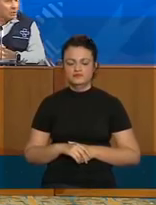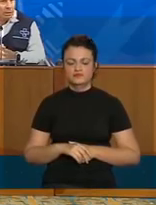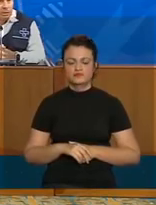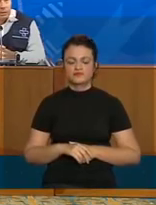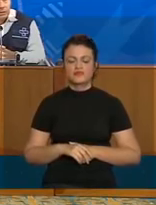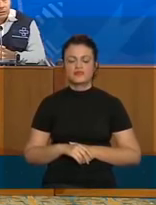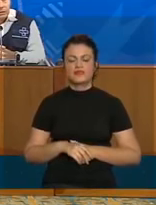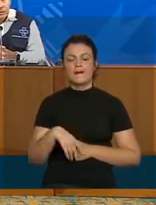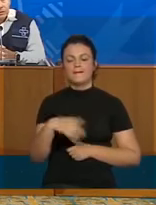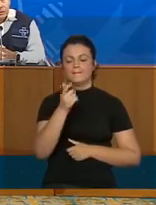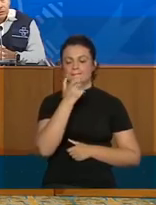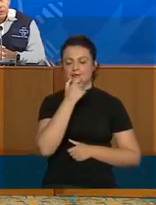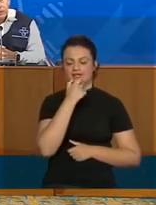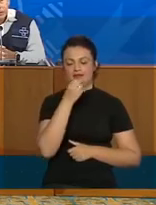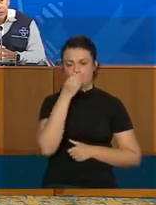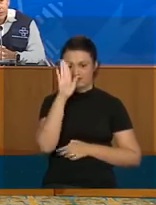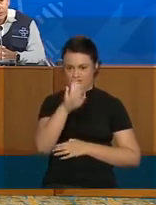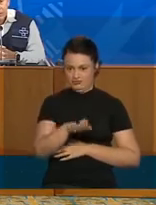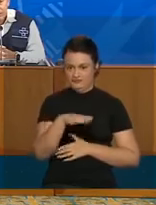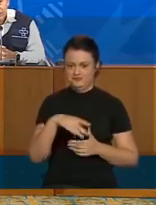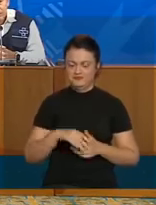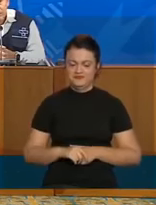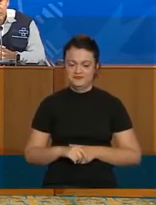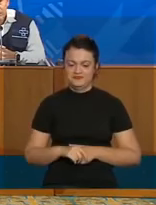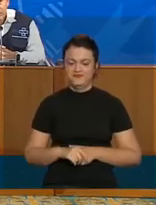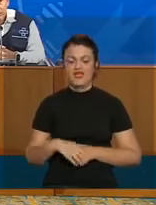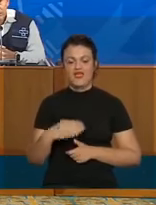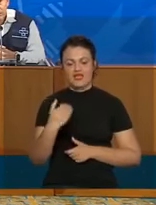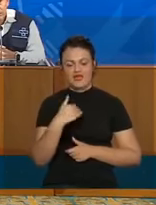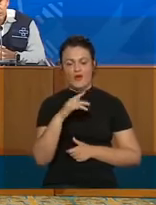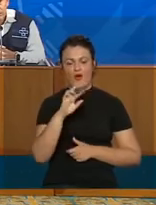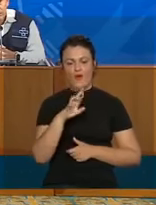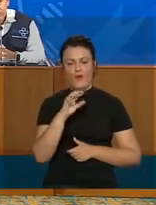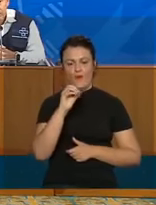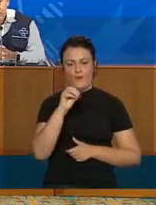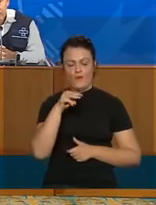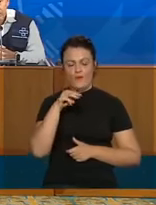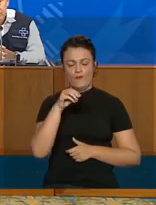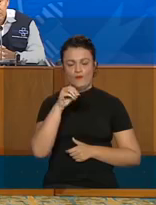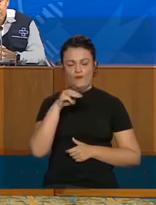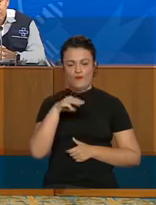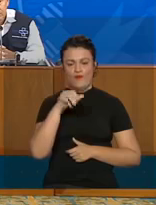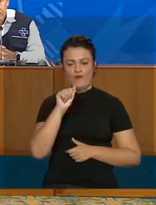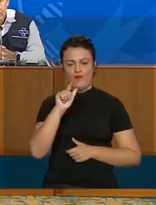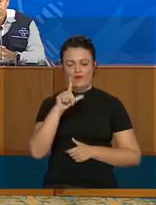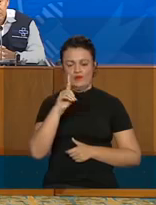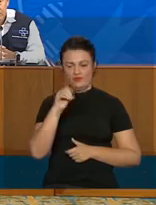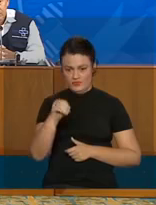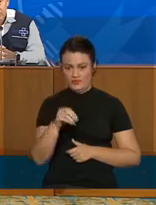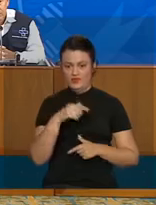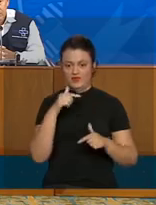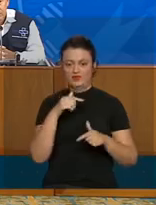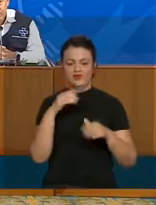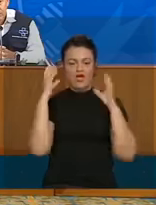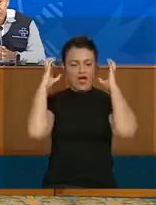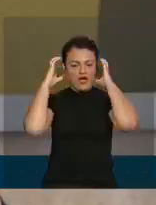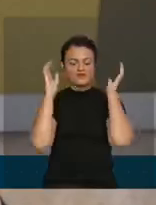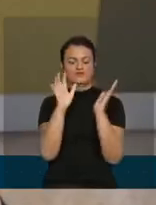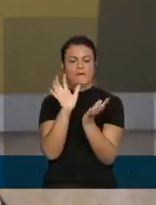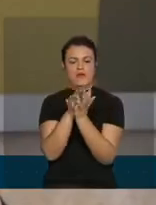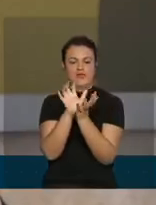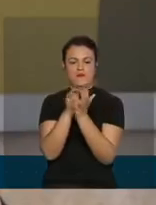Ministro Mandetta, boa tarde. Eu sou Romualdo de Souza, da Rádio Jornal do Comércio de Pernambuco.